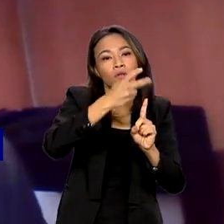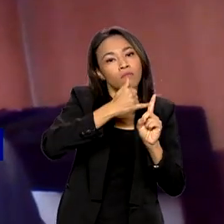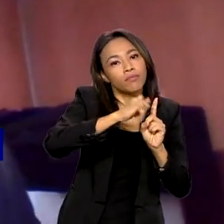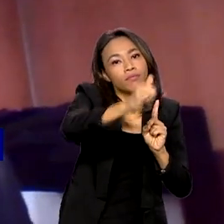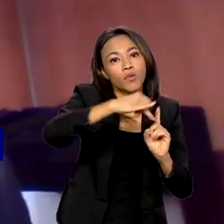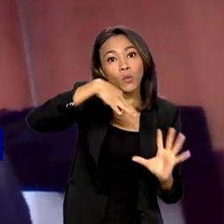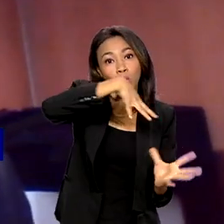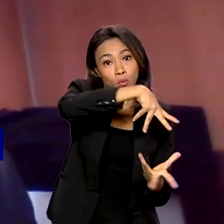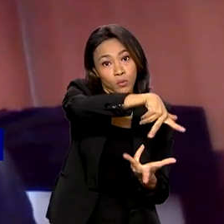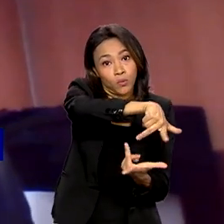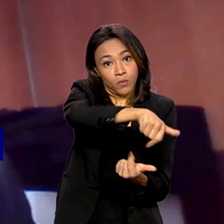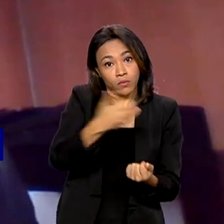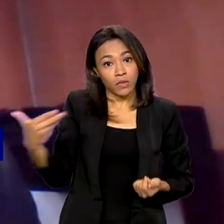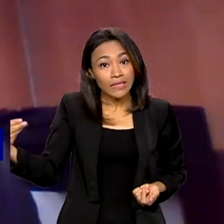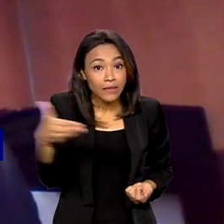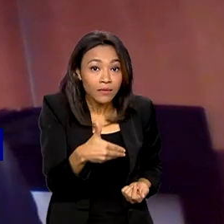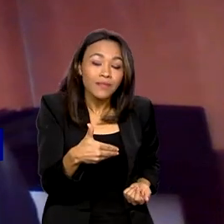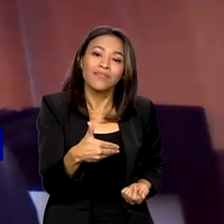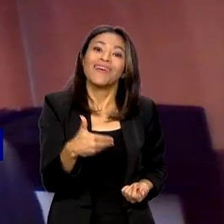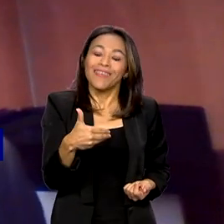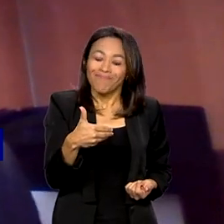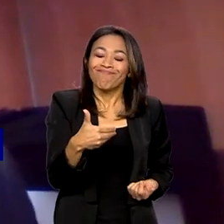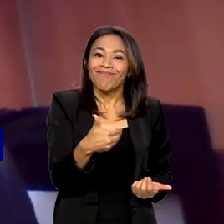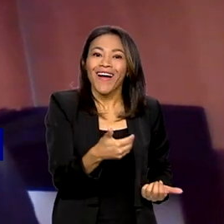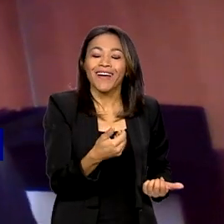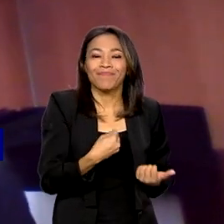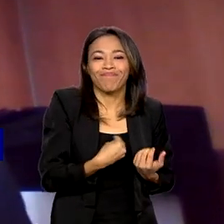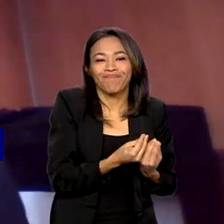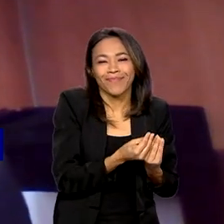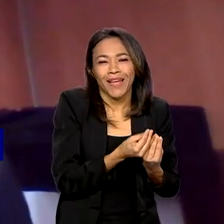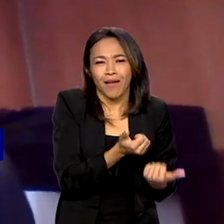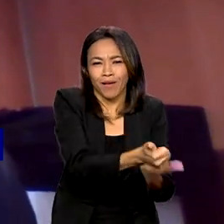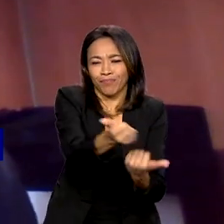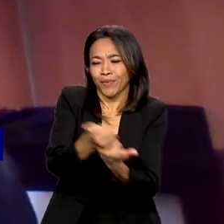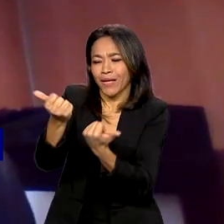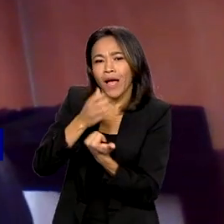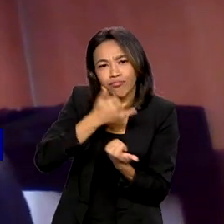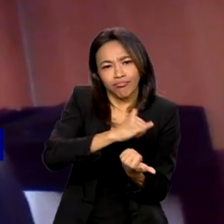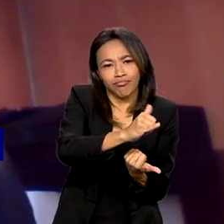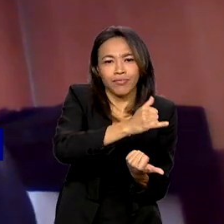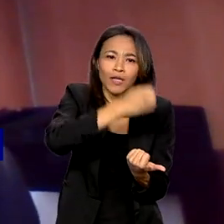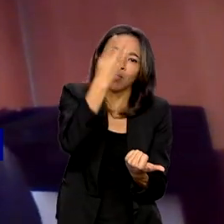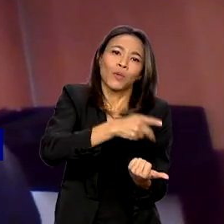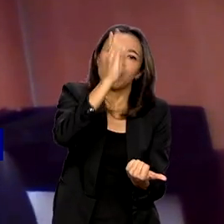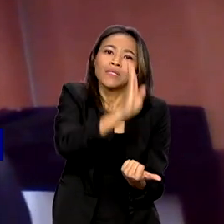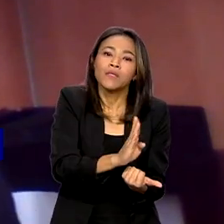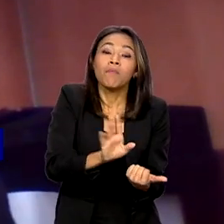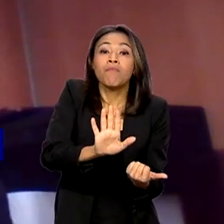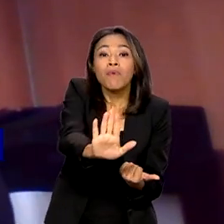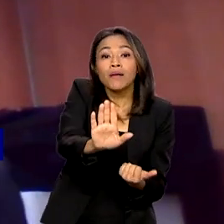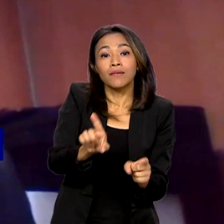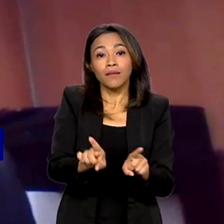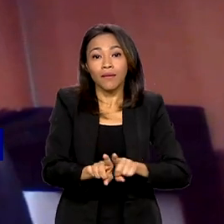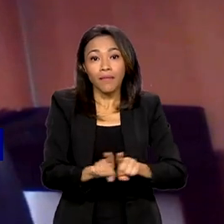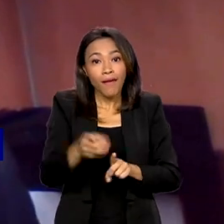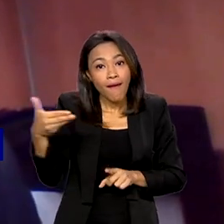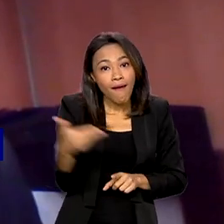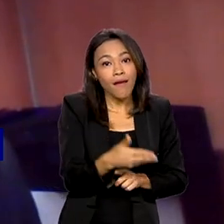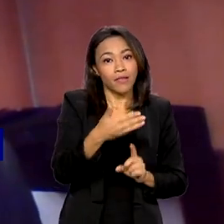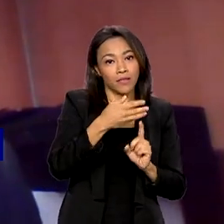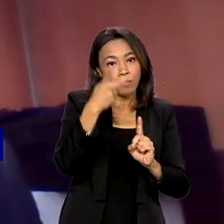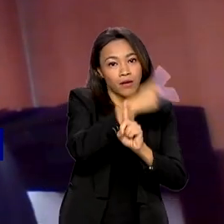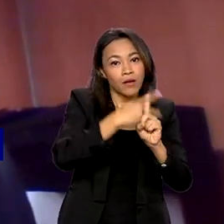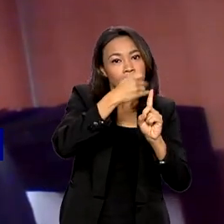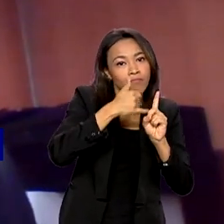permite não só atender as nossas necessidades de energia aqui do Brasil, mas também essa energia